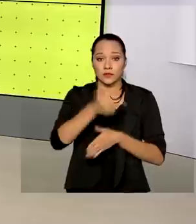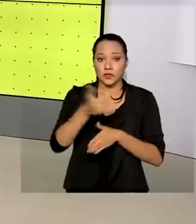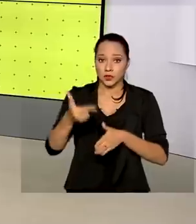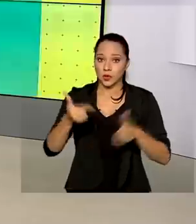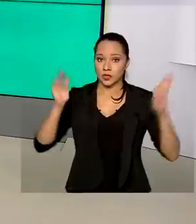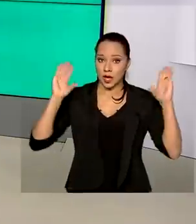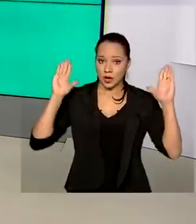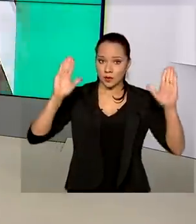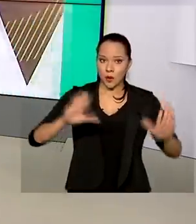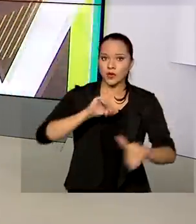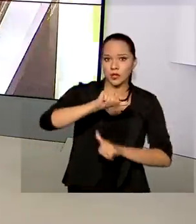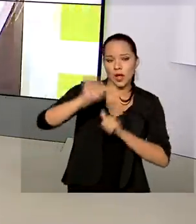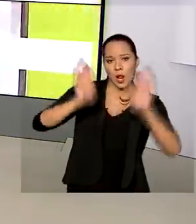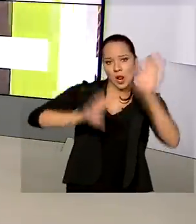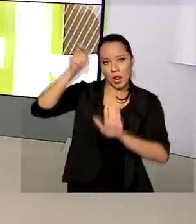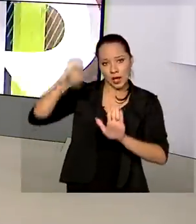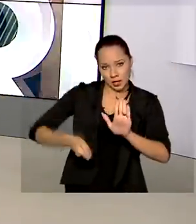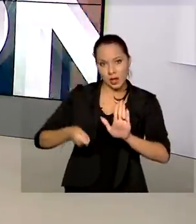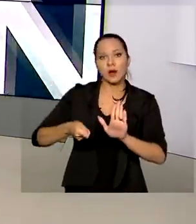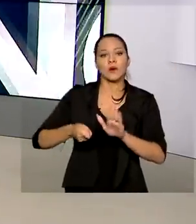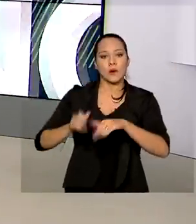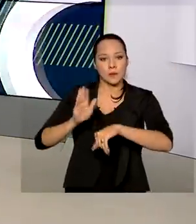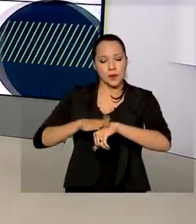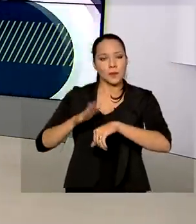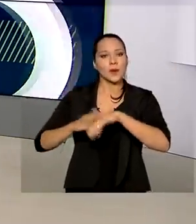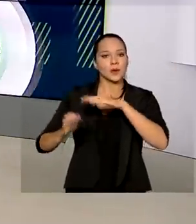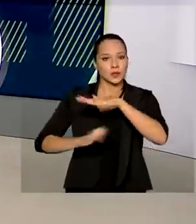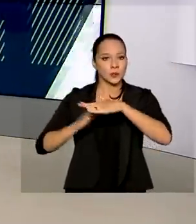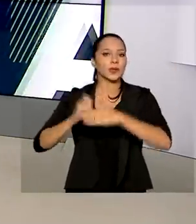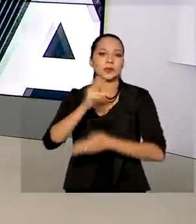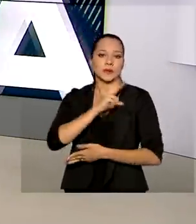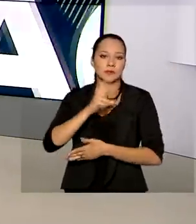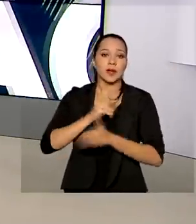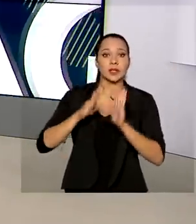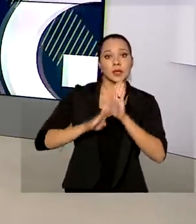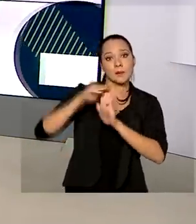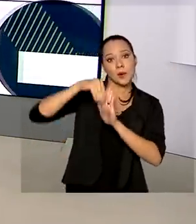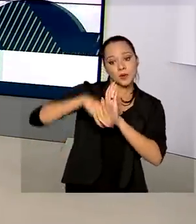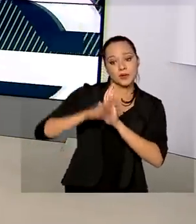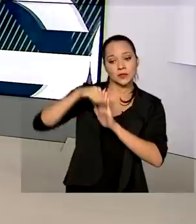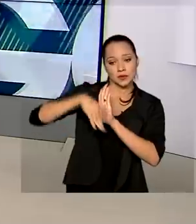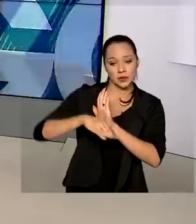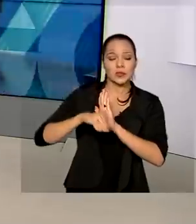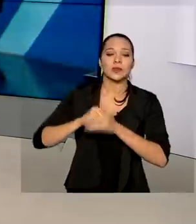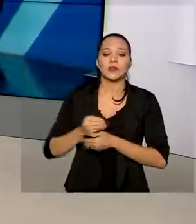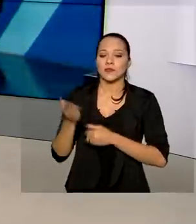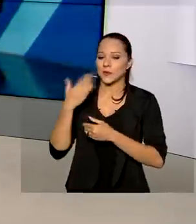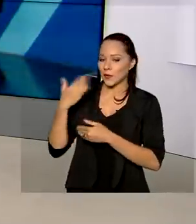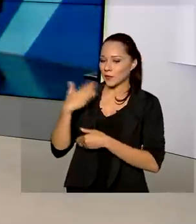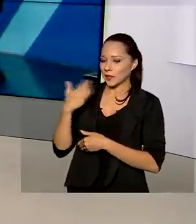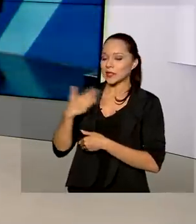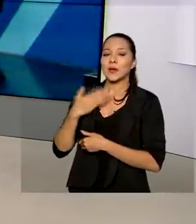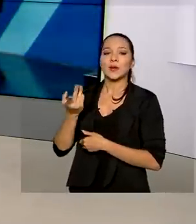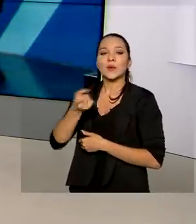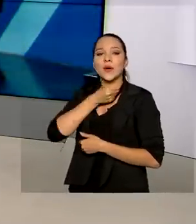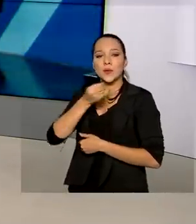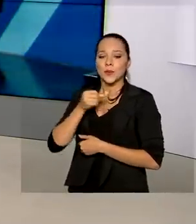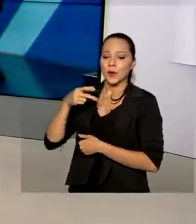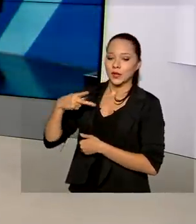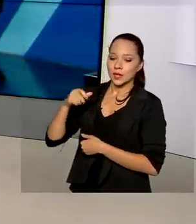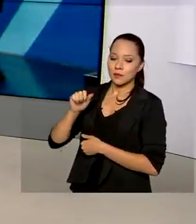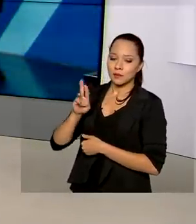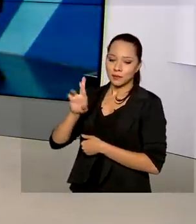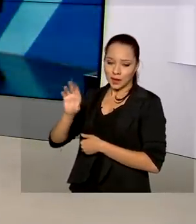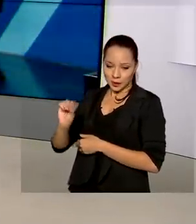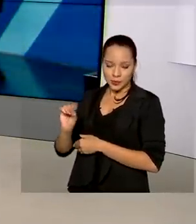aeroportos que foram leiloados hoje na Bolsa de Valores. Vamos conversar com o repórter Pablo Mundim, que vai dar mais